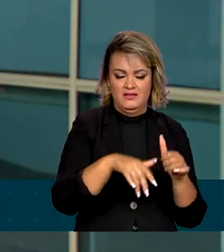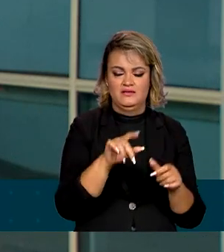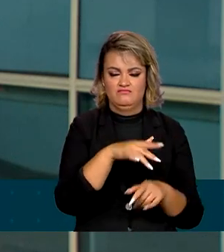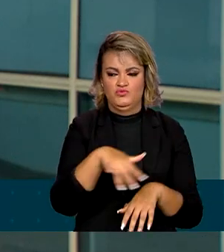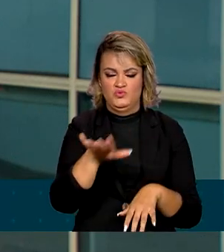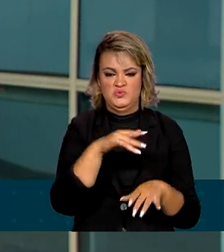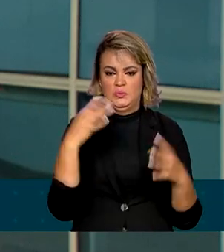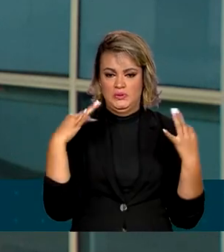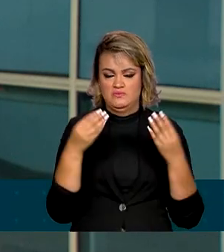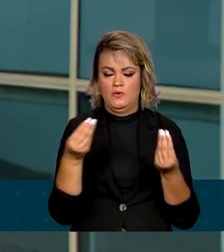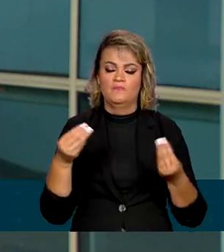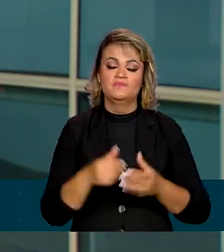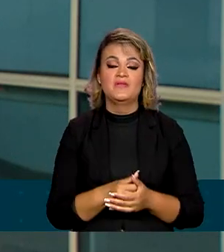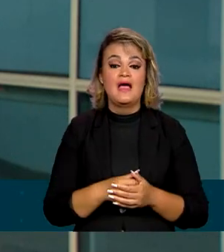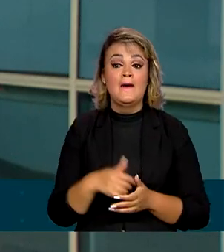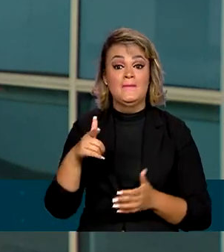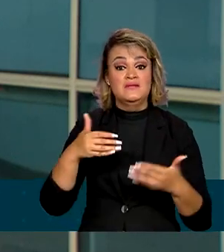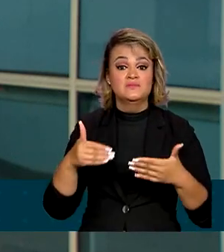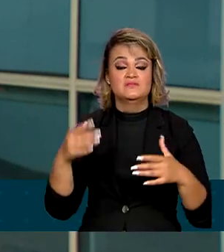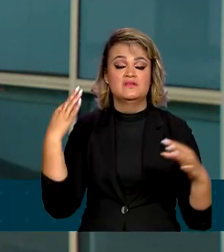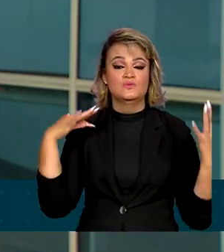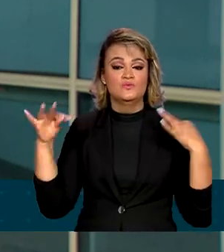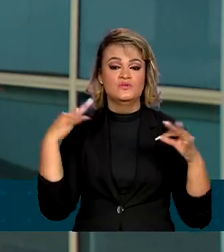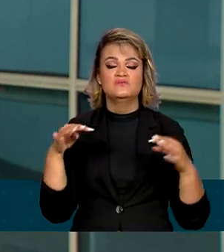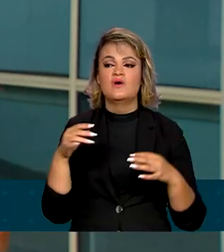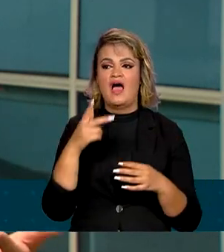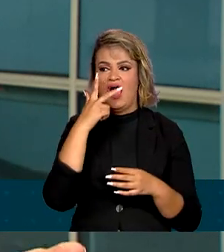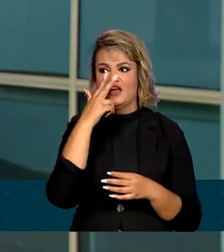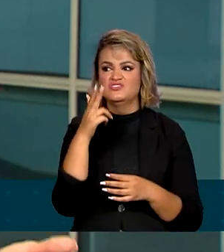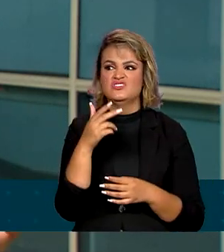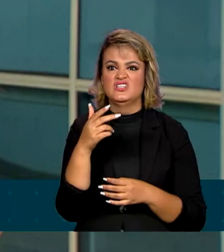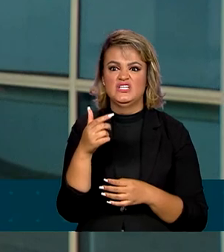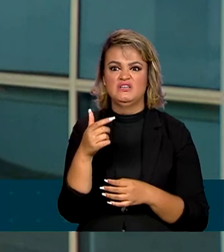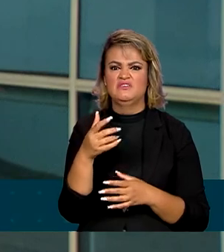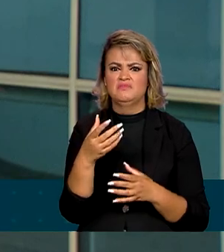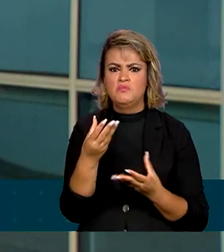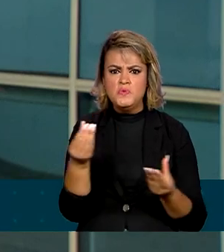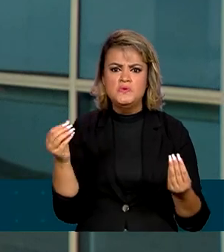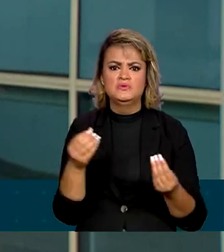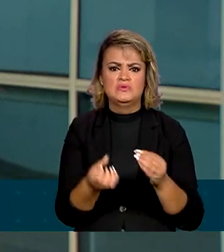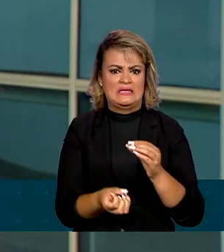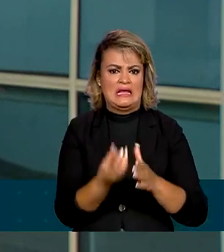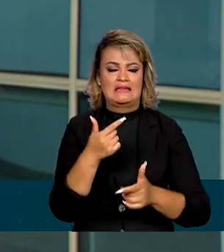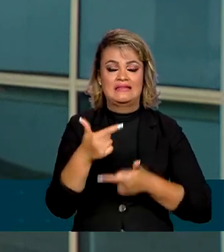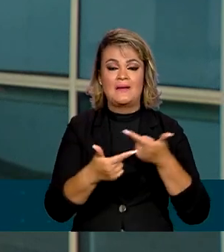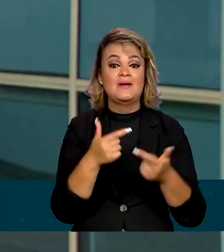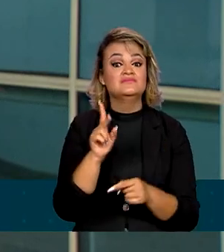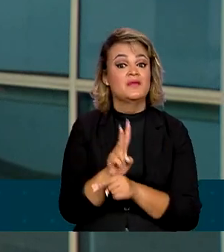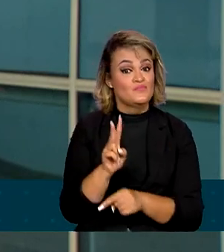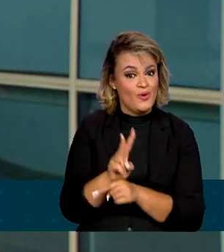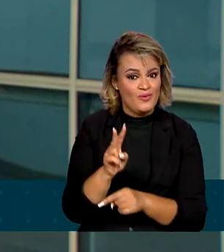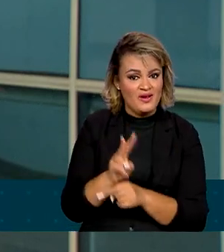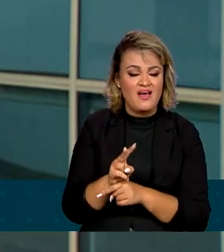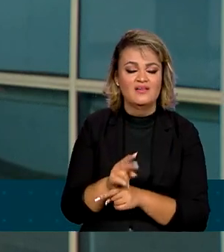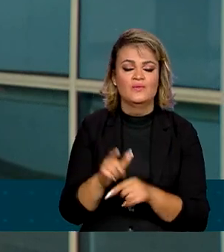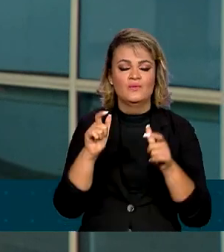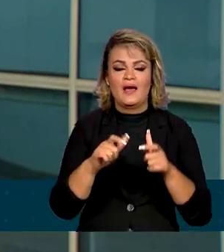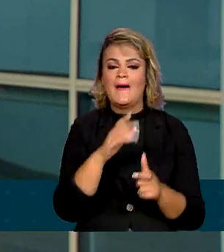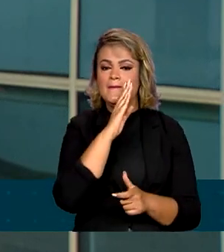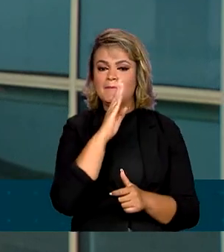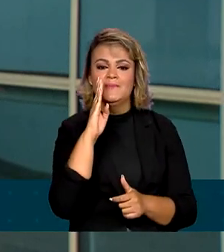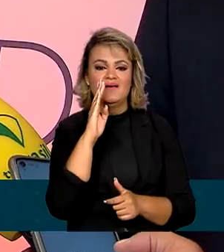também estima a criação de 24 mil vagas de trabalho temporário no período da folia, especialmente em bares e